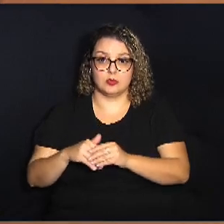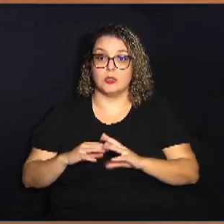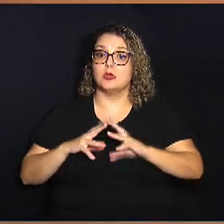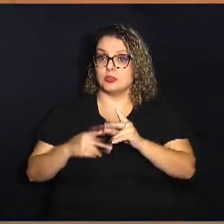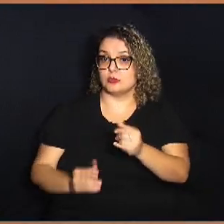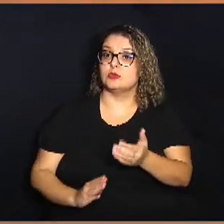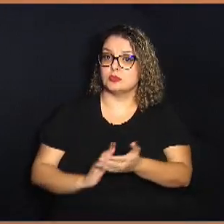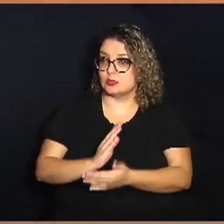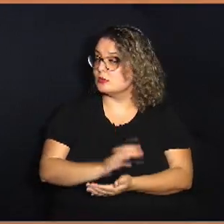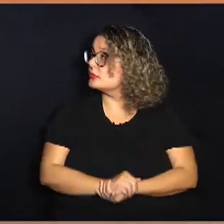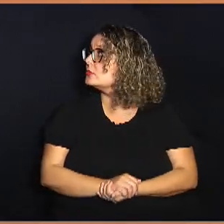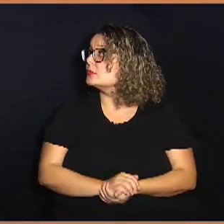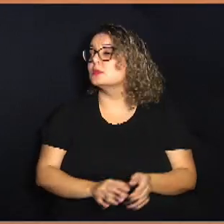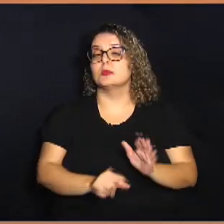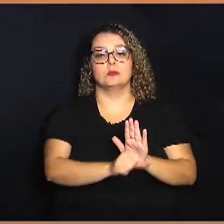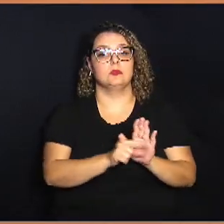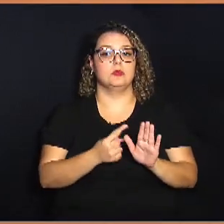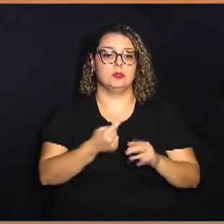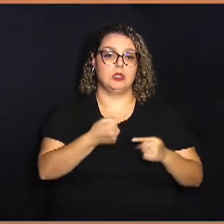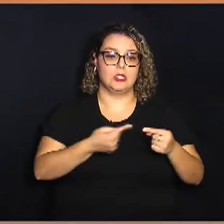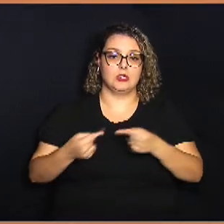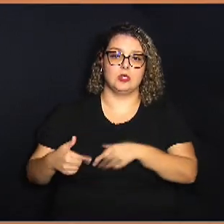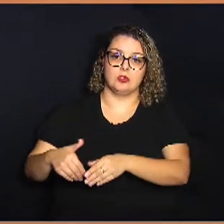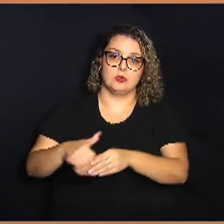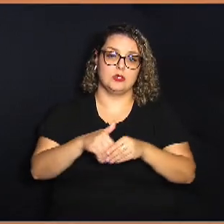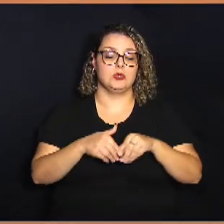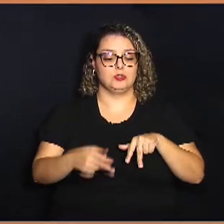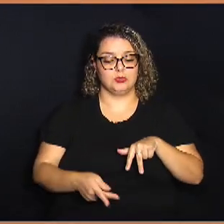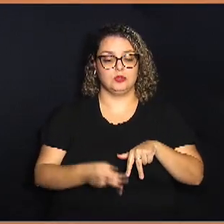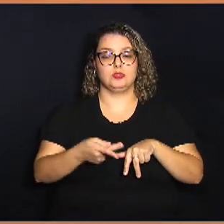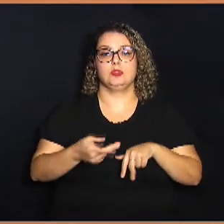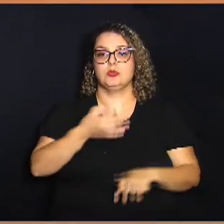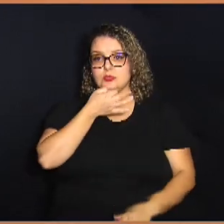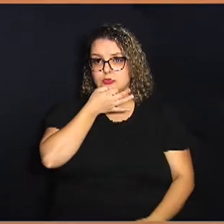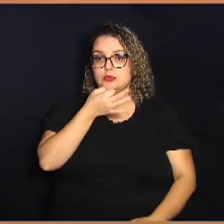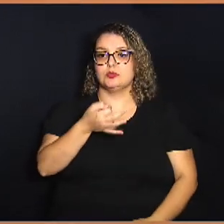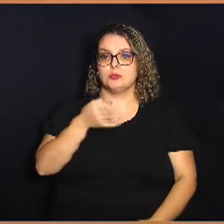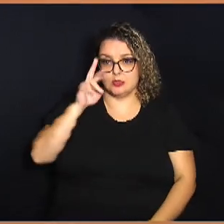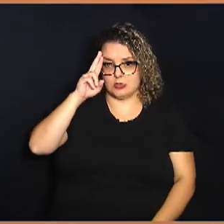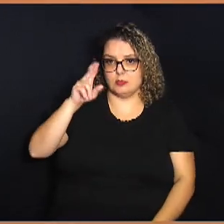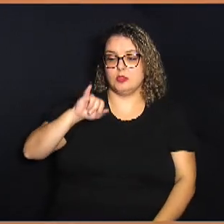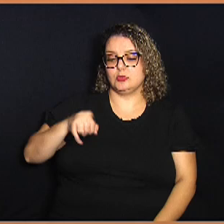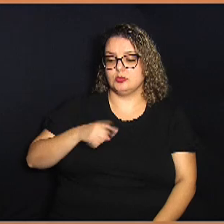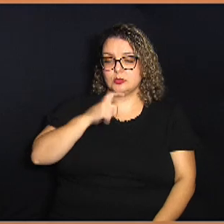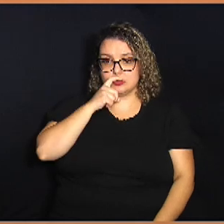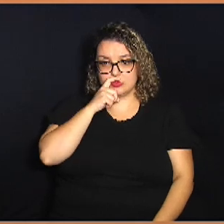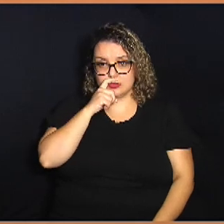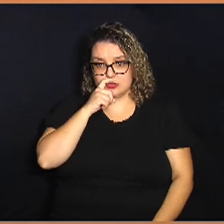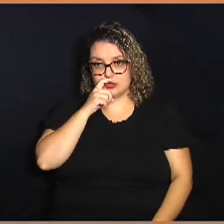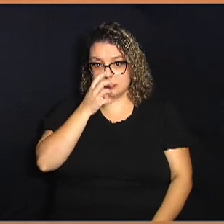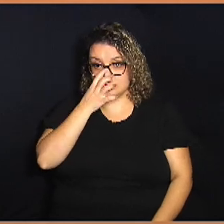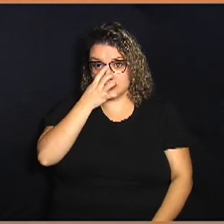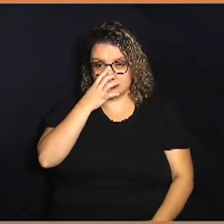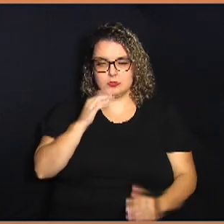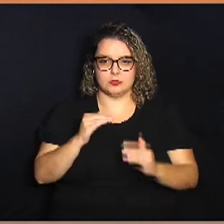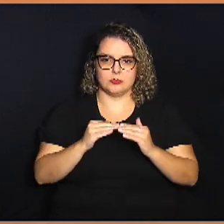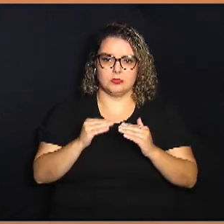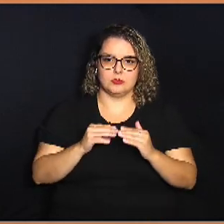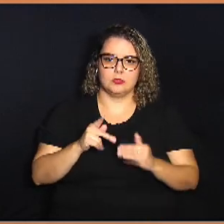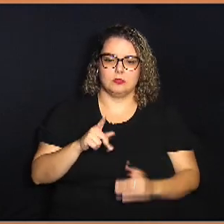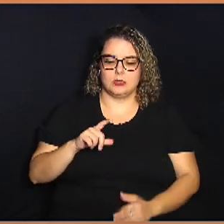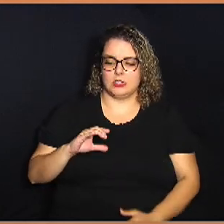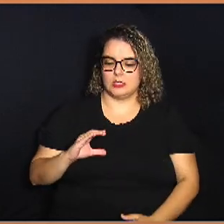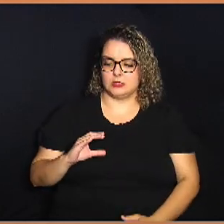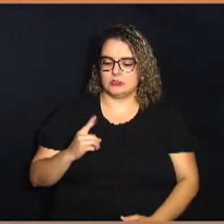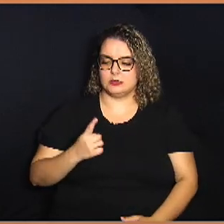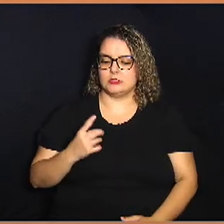aprovados Número 1 Discussão e votação do parecer sugerido pelo senhor Jorge Schneider favorável ao PLC